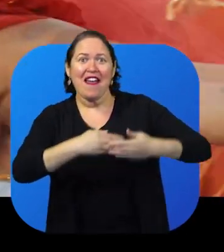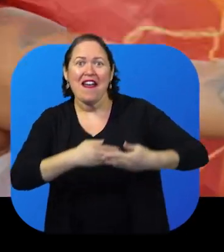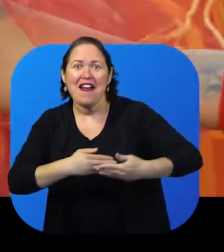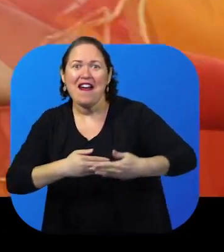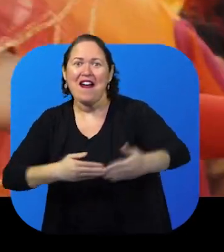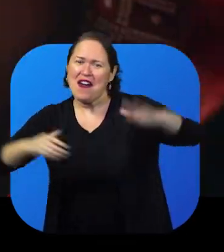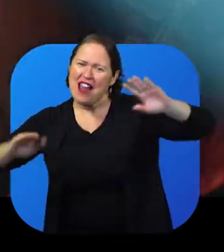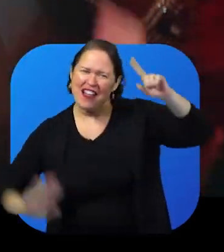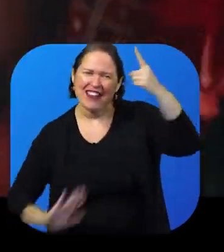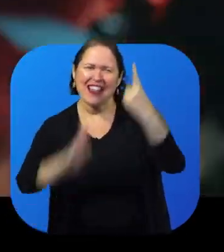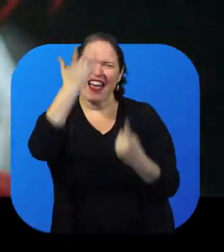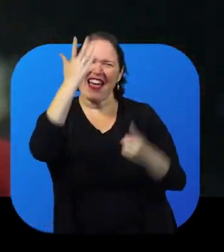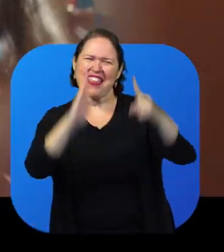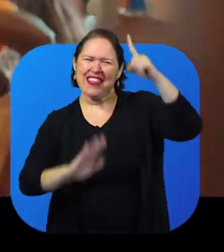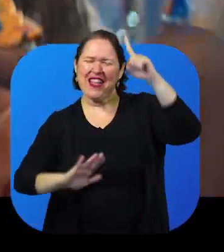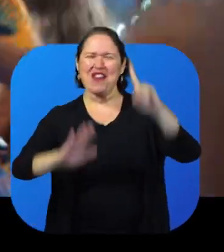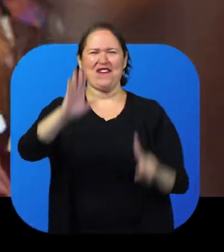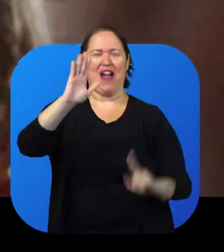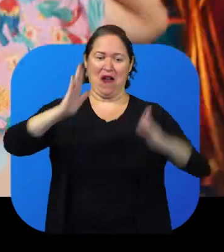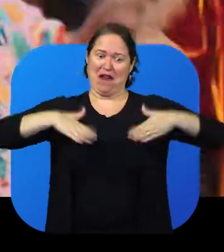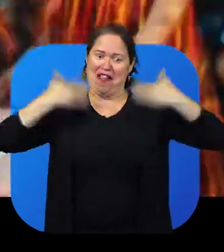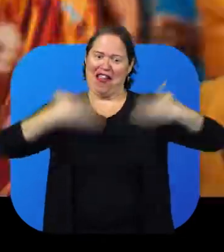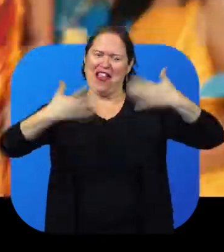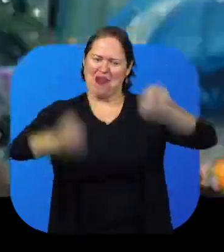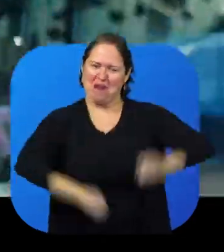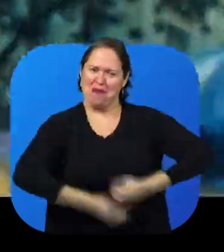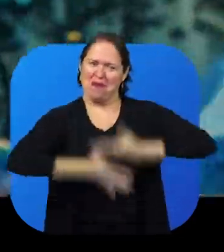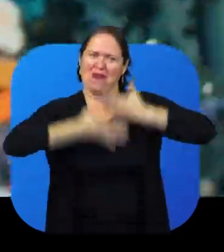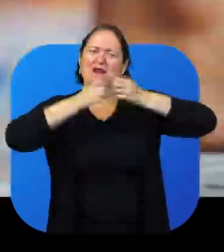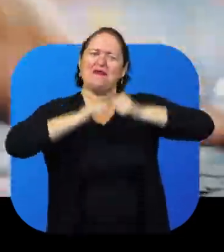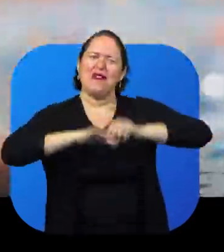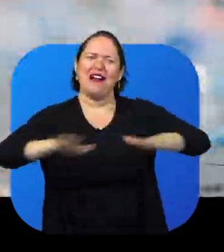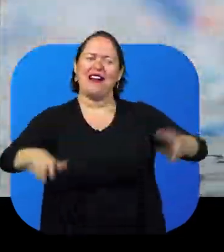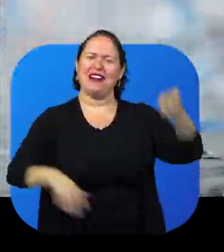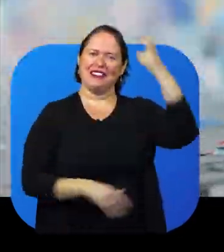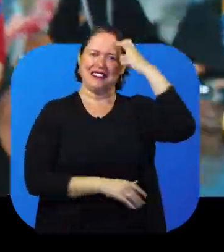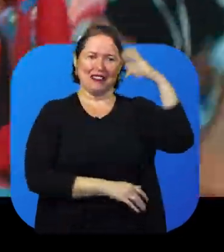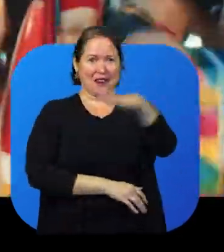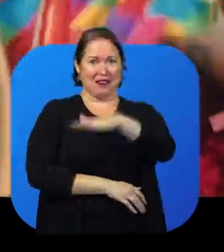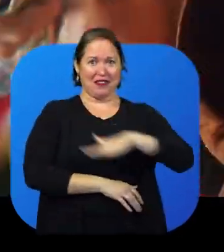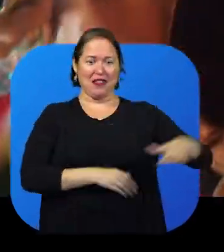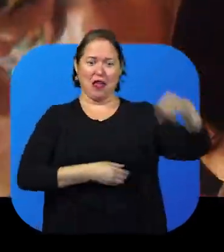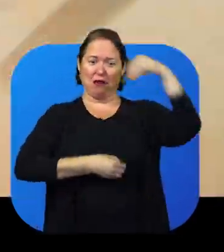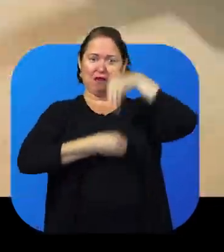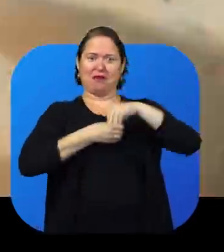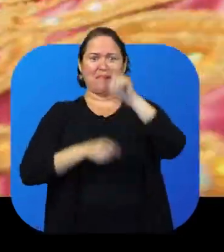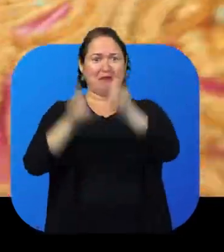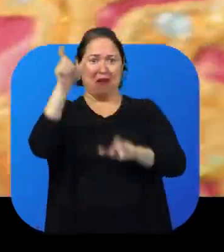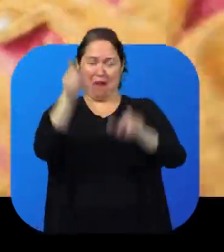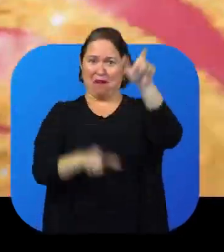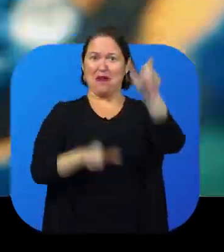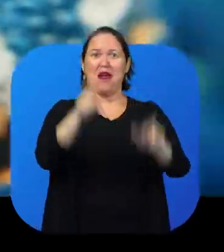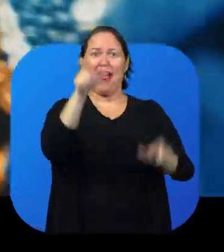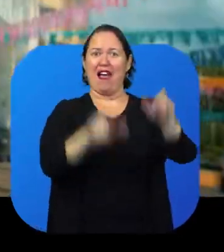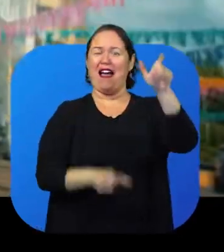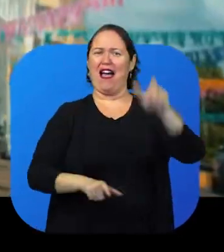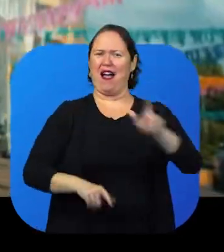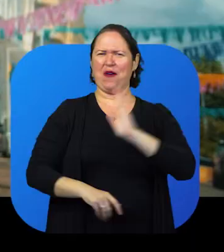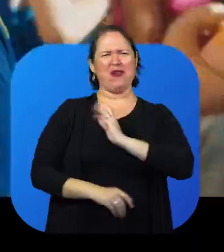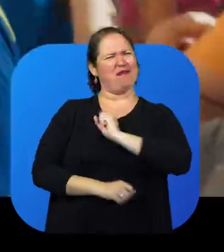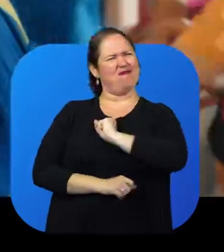Chegou a hora, é pra botar a alegria pra fora. A cultura popular corre nas veias da cidade.